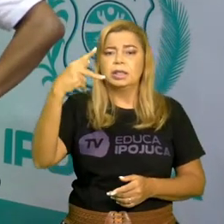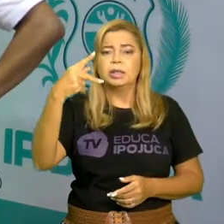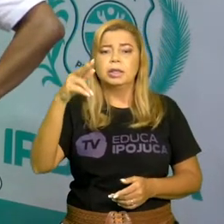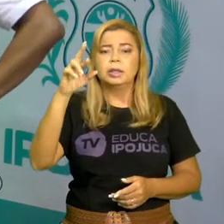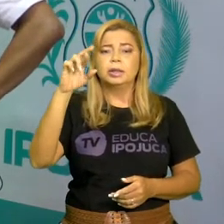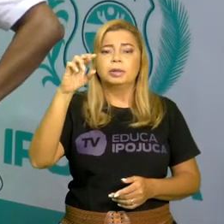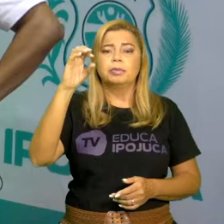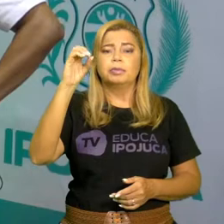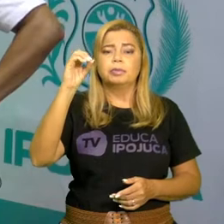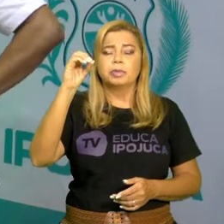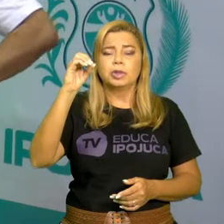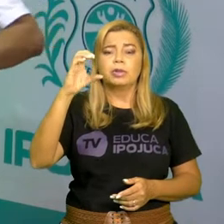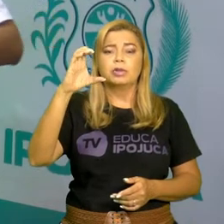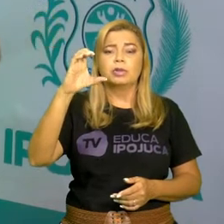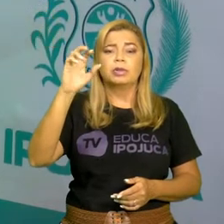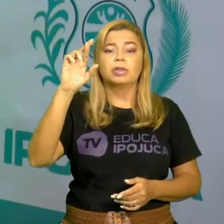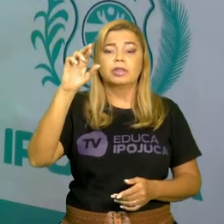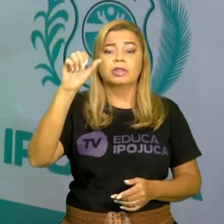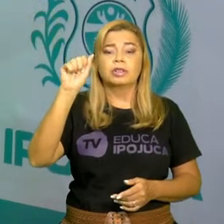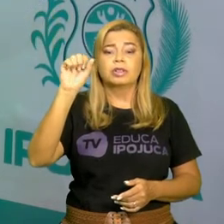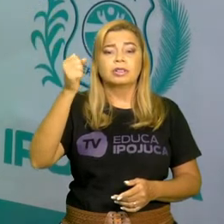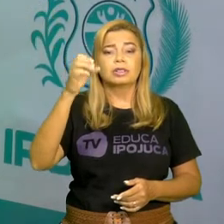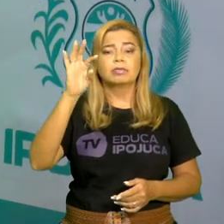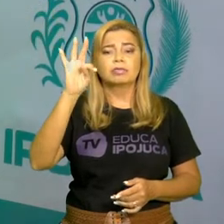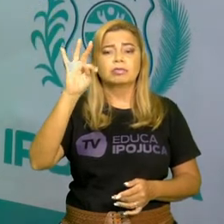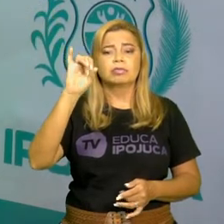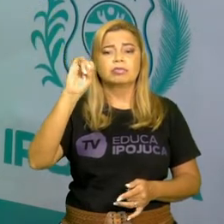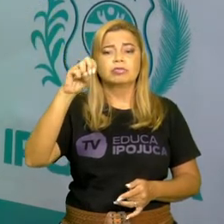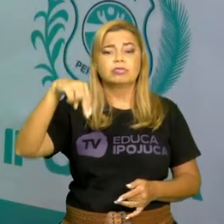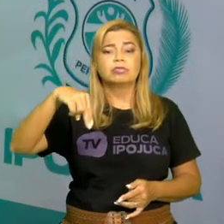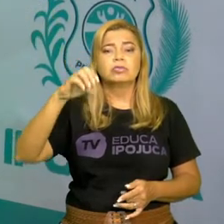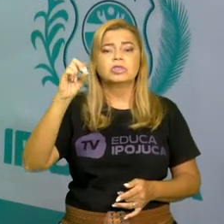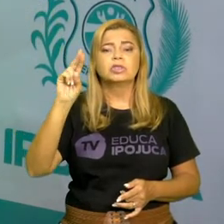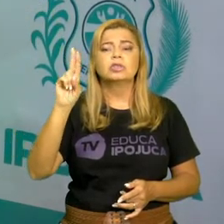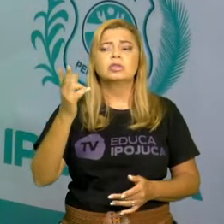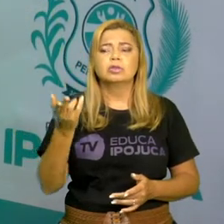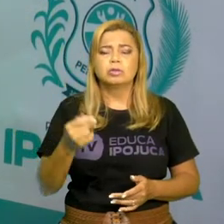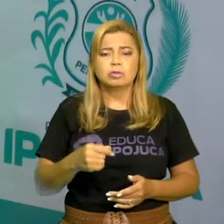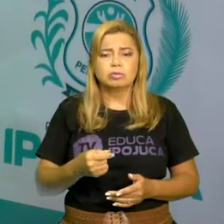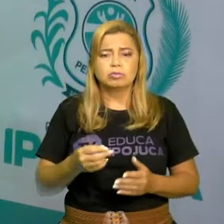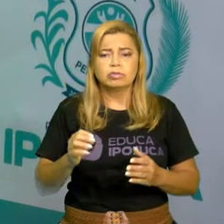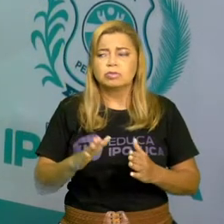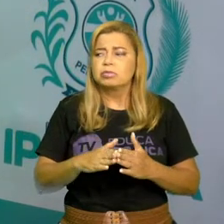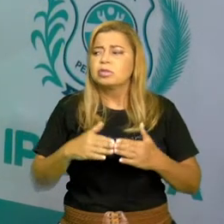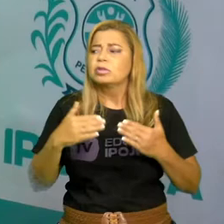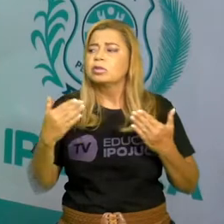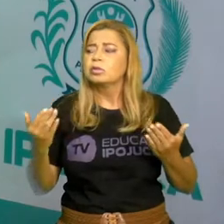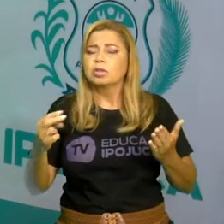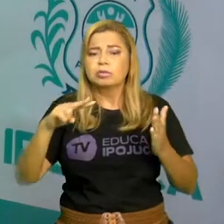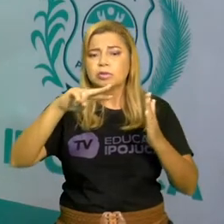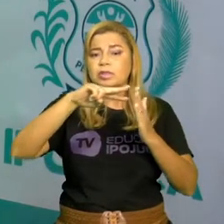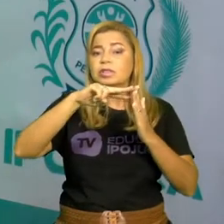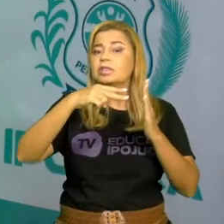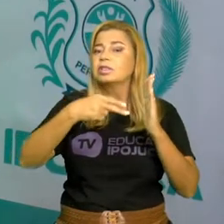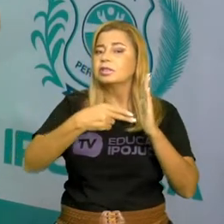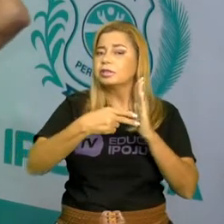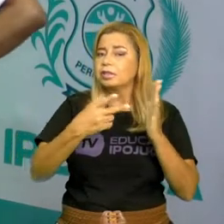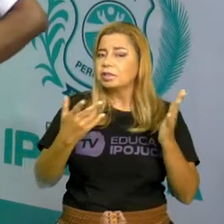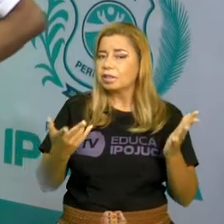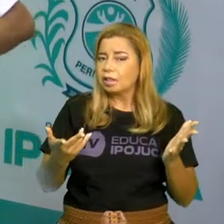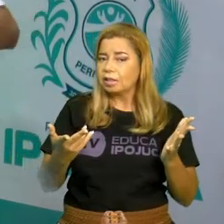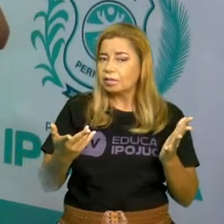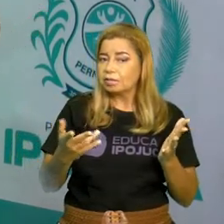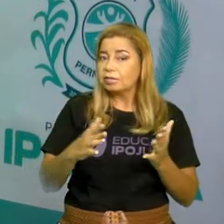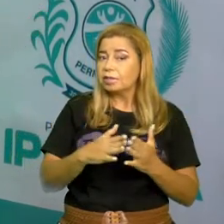entende o que é que a gente está deixando de fazer, procrastinar. A está deixando de fazer uma coisa que era importante.